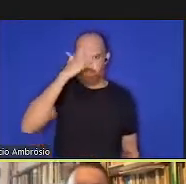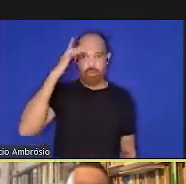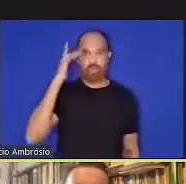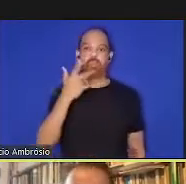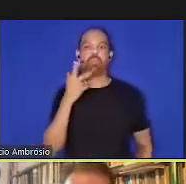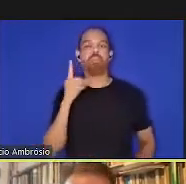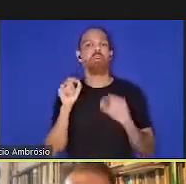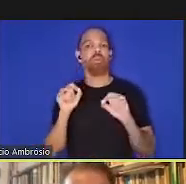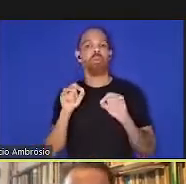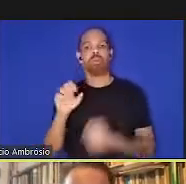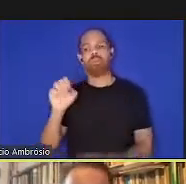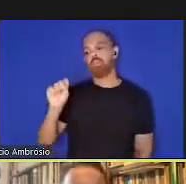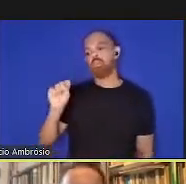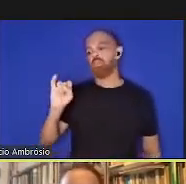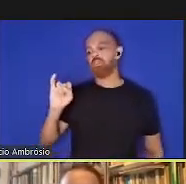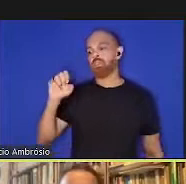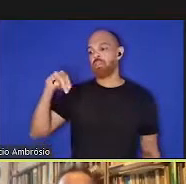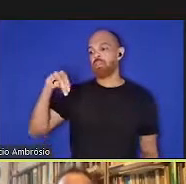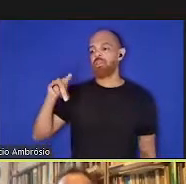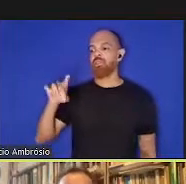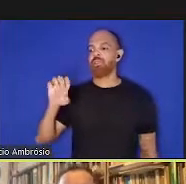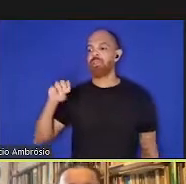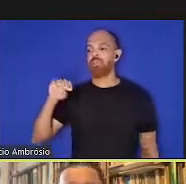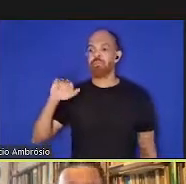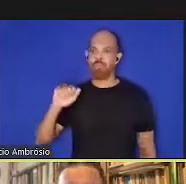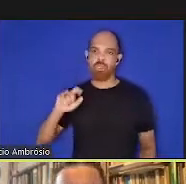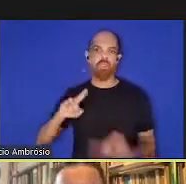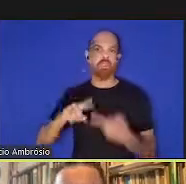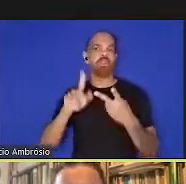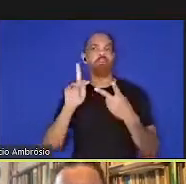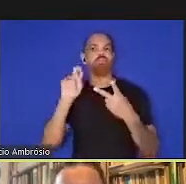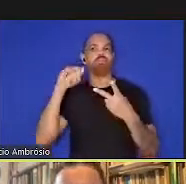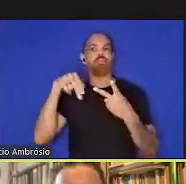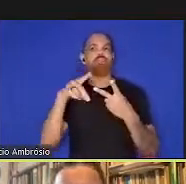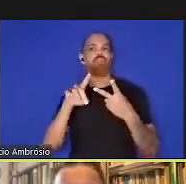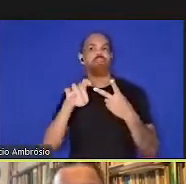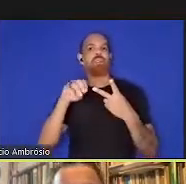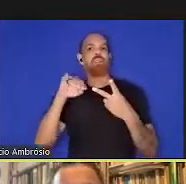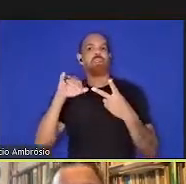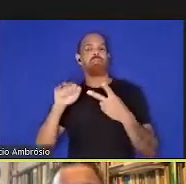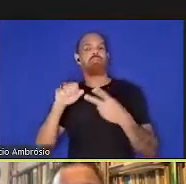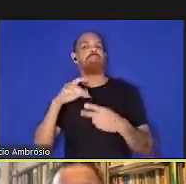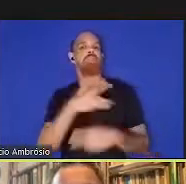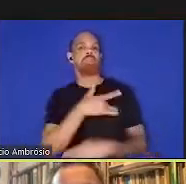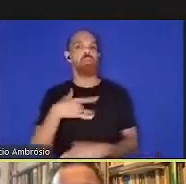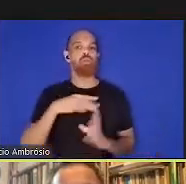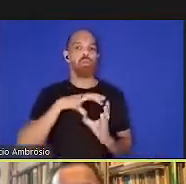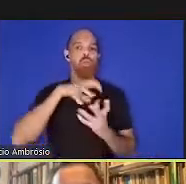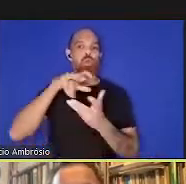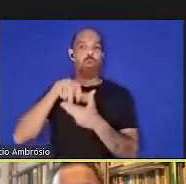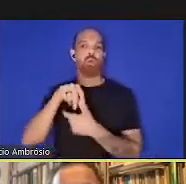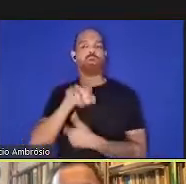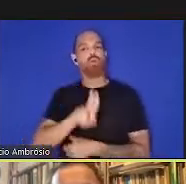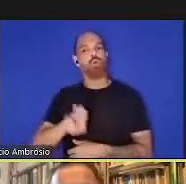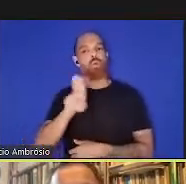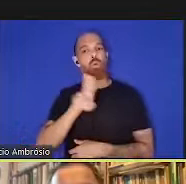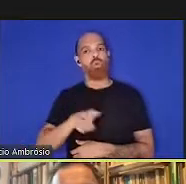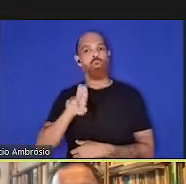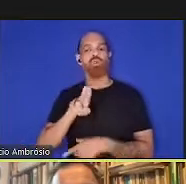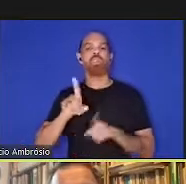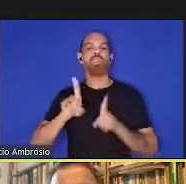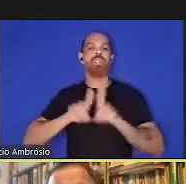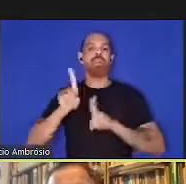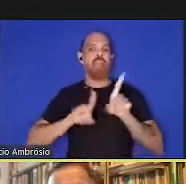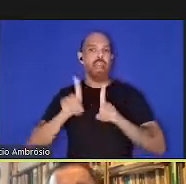sindemias e pandemias e casos de saúde global, nós sempre usamos esses gráficos